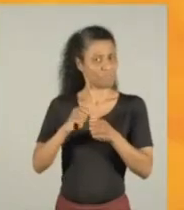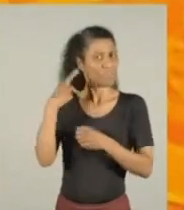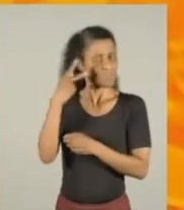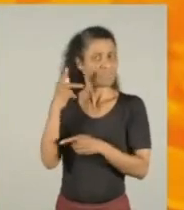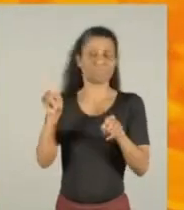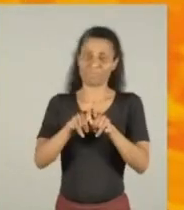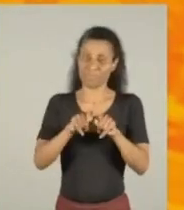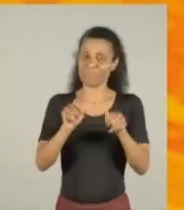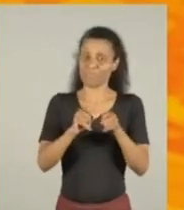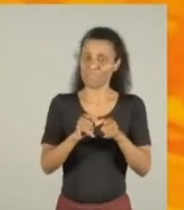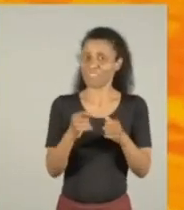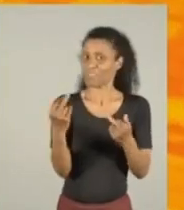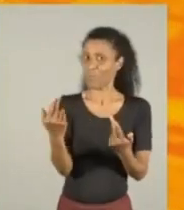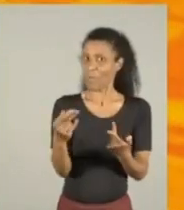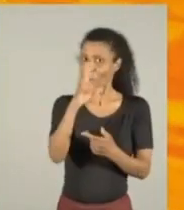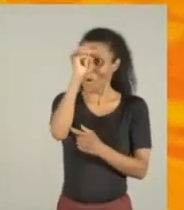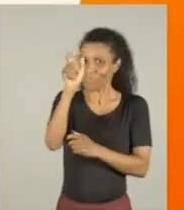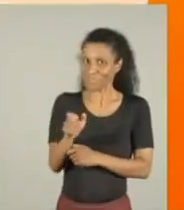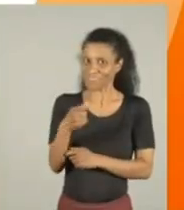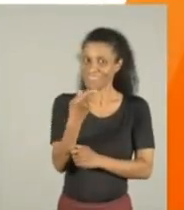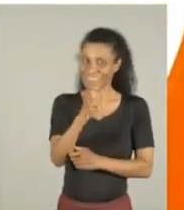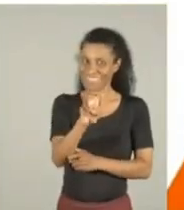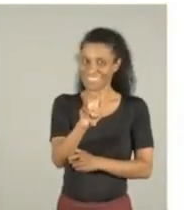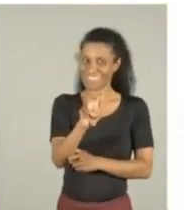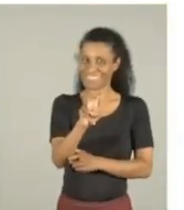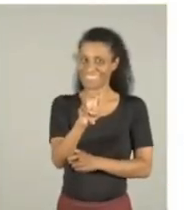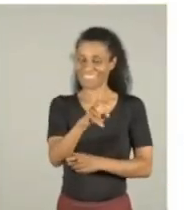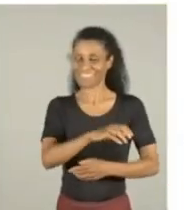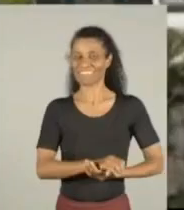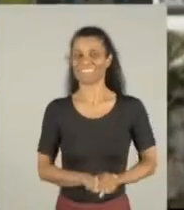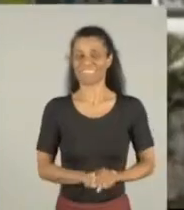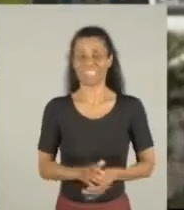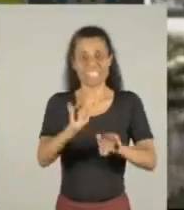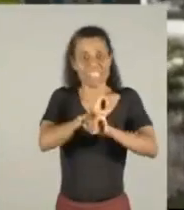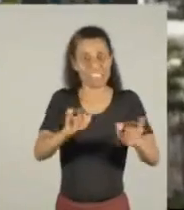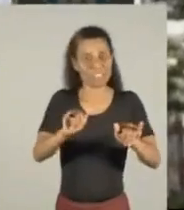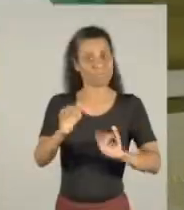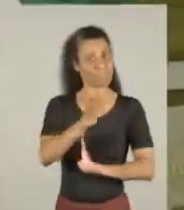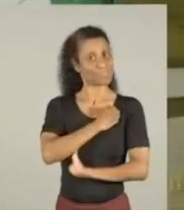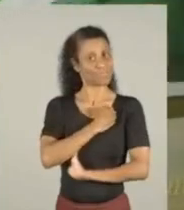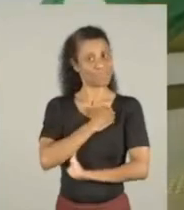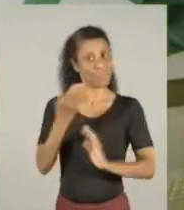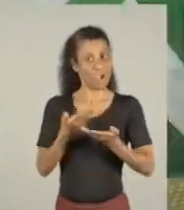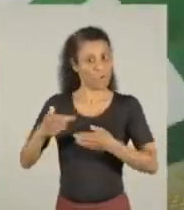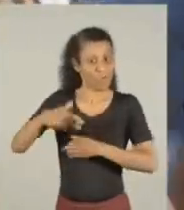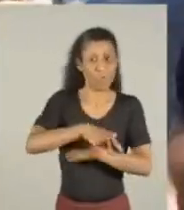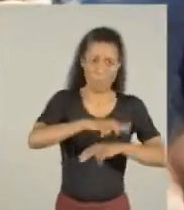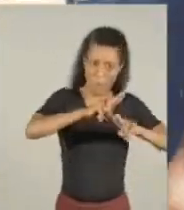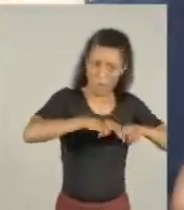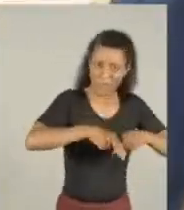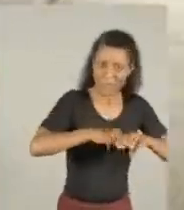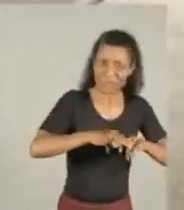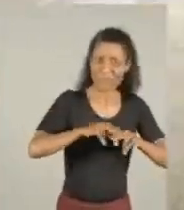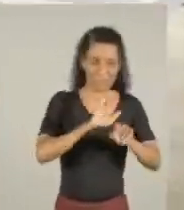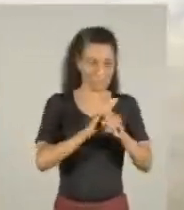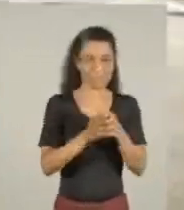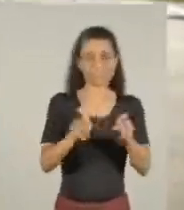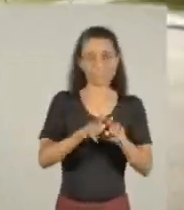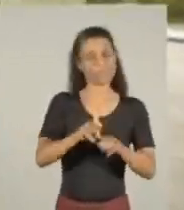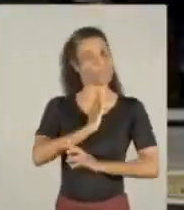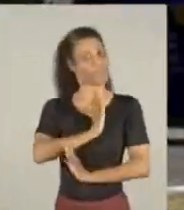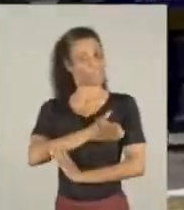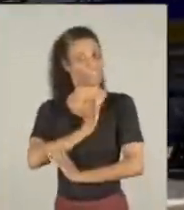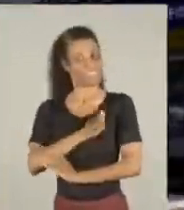vereador. O Melo vai fazer como prefeito. É 15! A campanha de Melo ganha as ruas, as praças, os